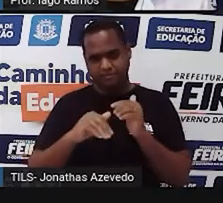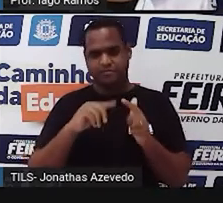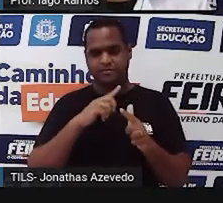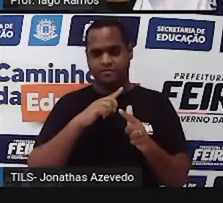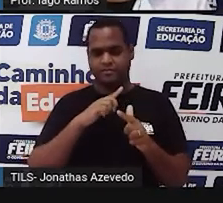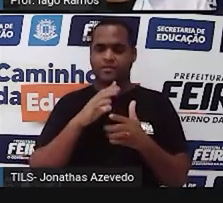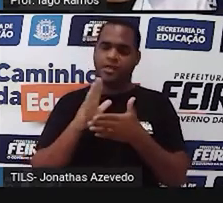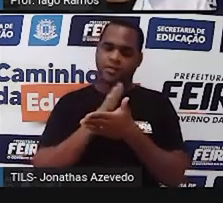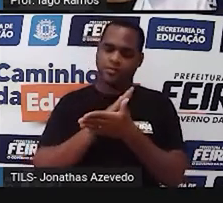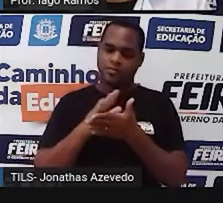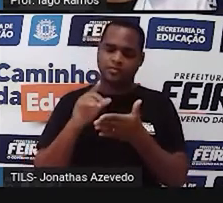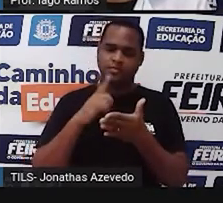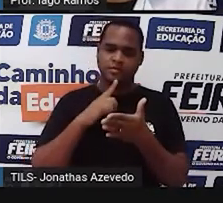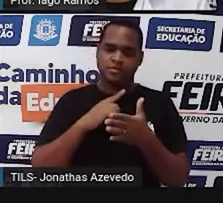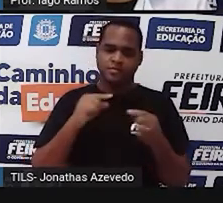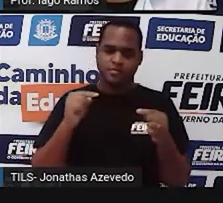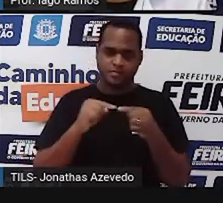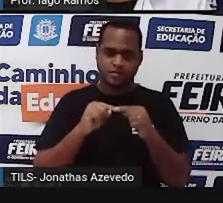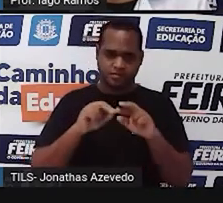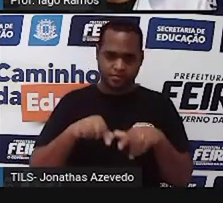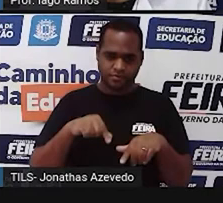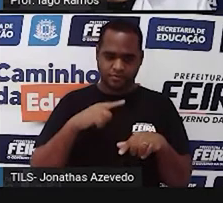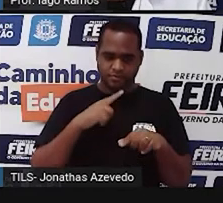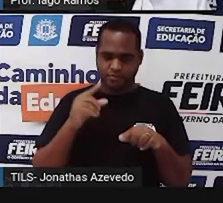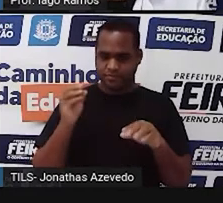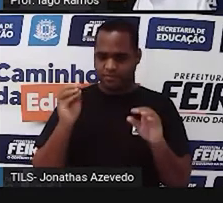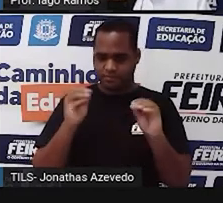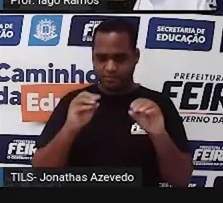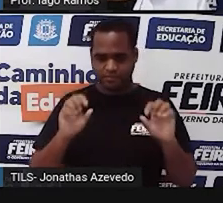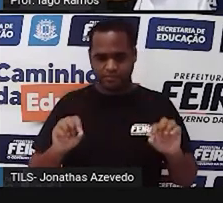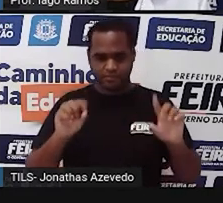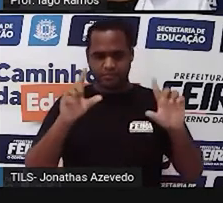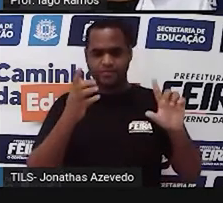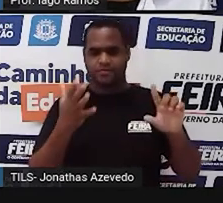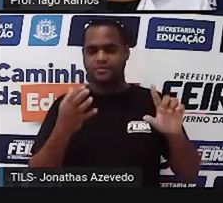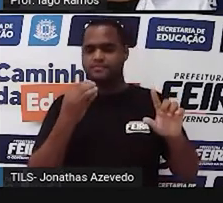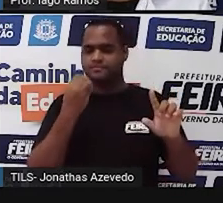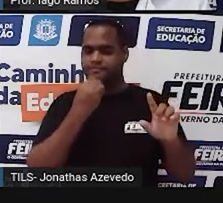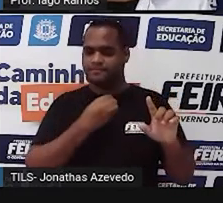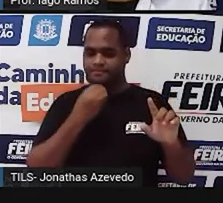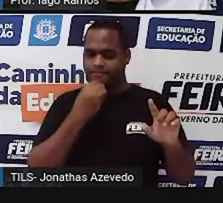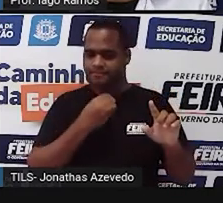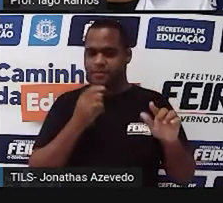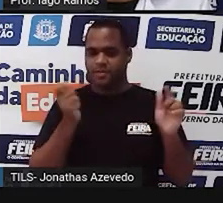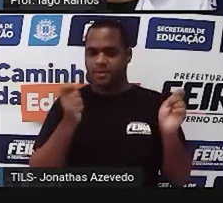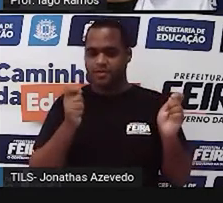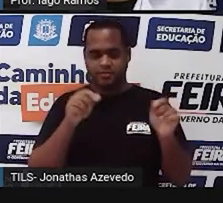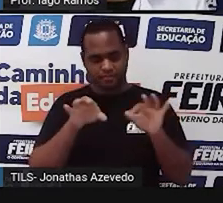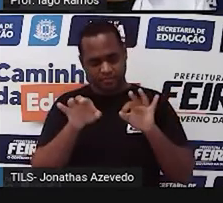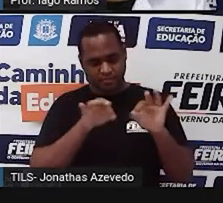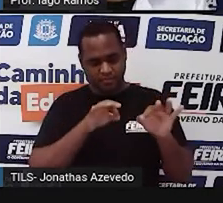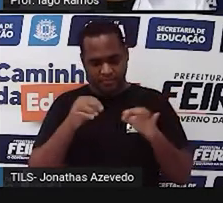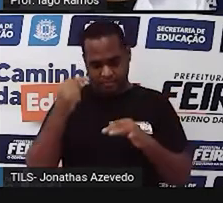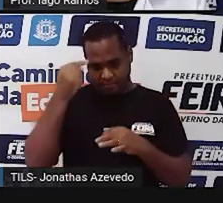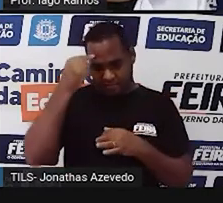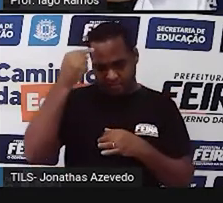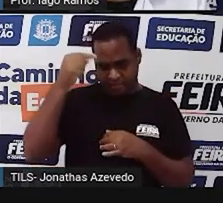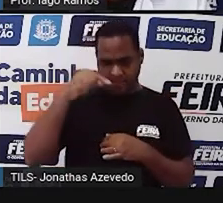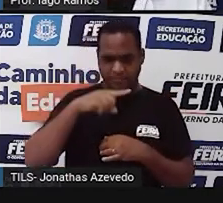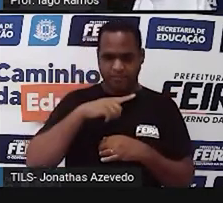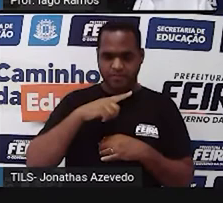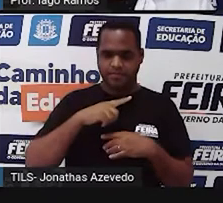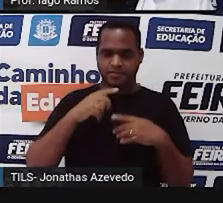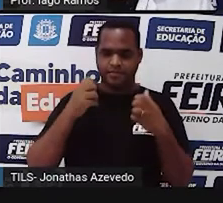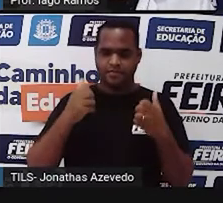alguns cliques que a gente pode fazer nessa tela, a gente tem a oportunidade de construir uma ideia bem bacana